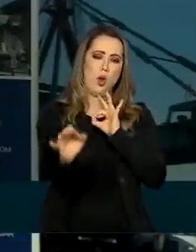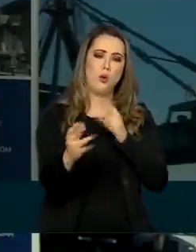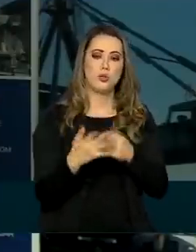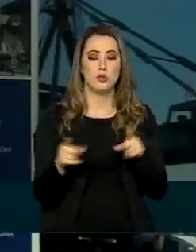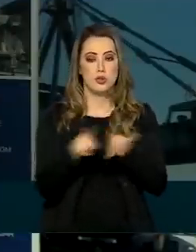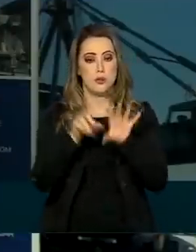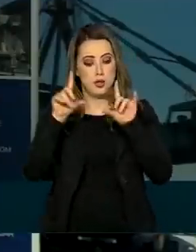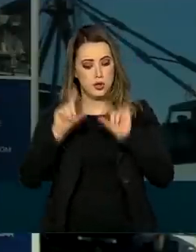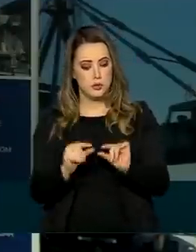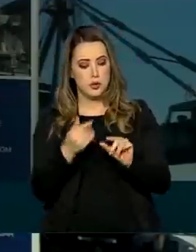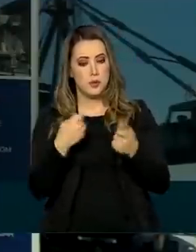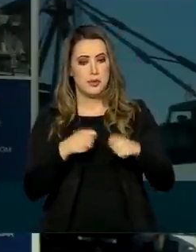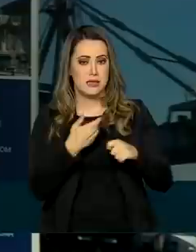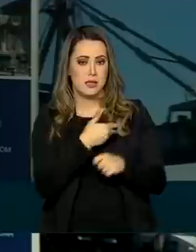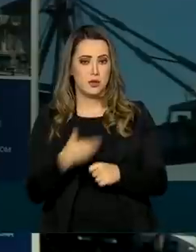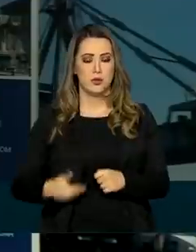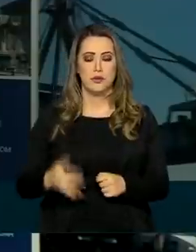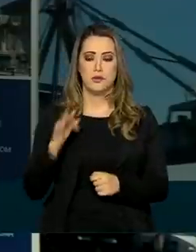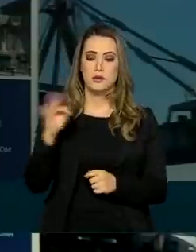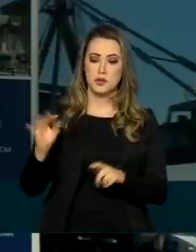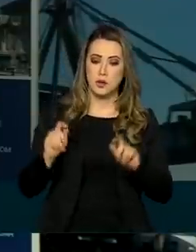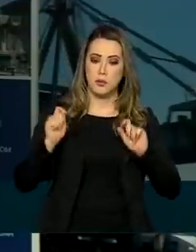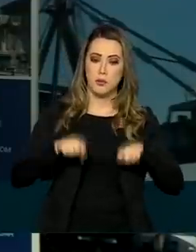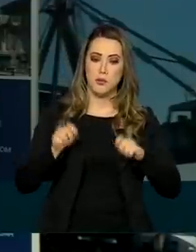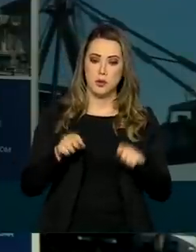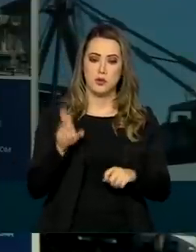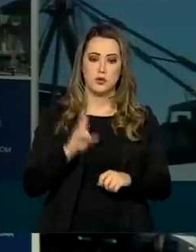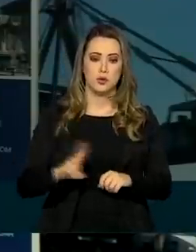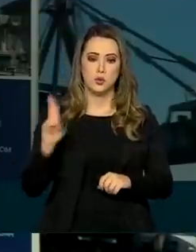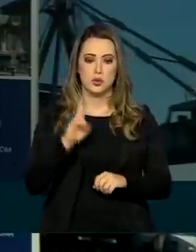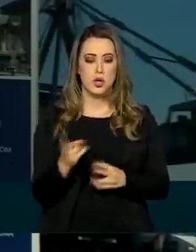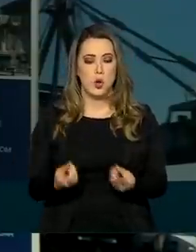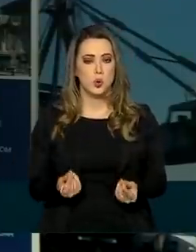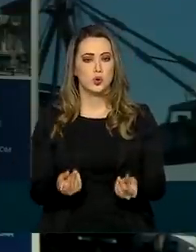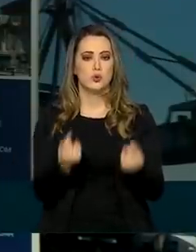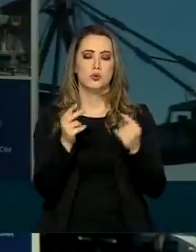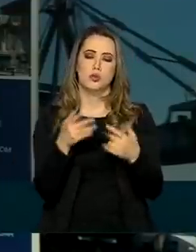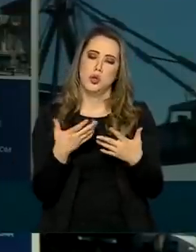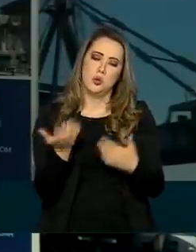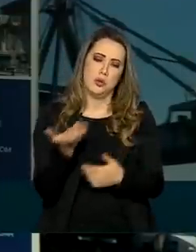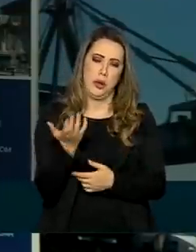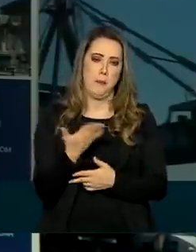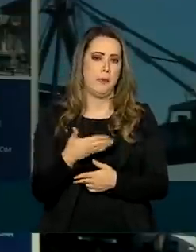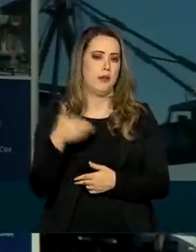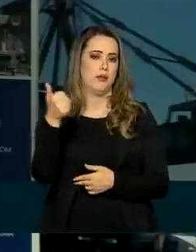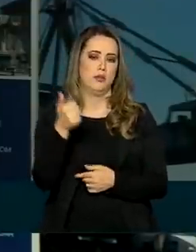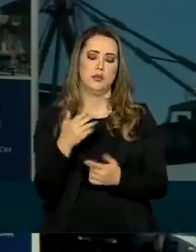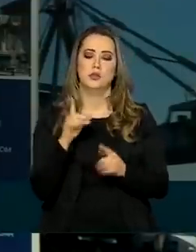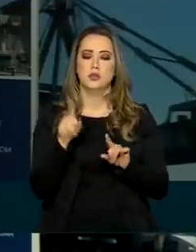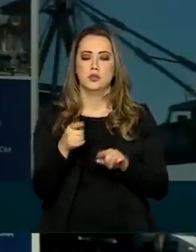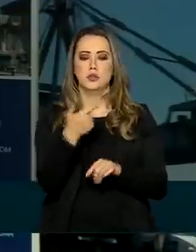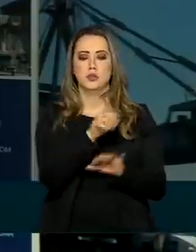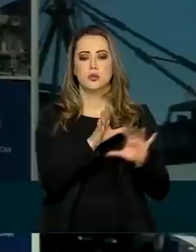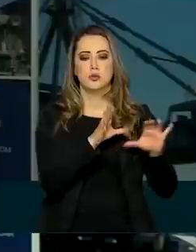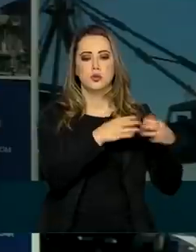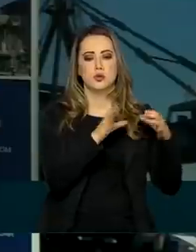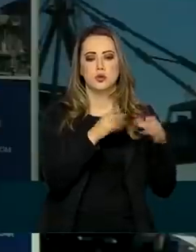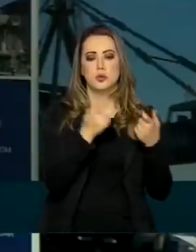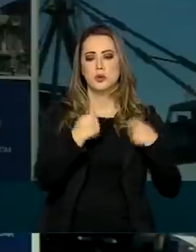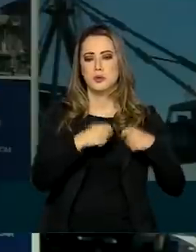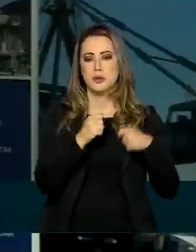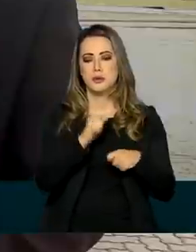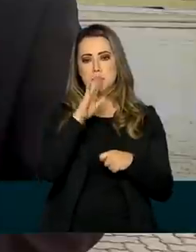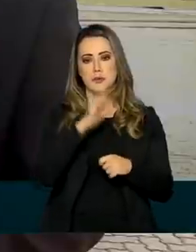a dependência do governo federal, e que o governo vai poder usar esses recursos aonde bem ele convier, com certeza, em outros lugares que estão mais